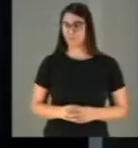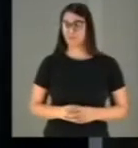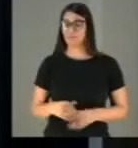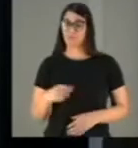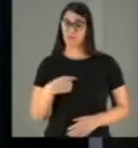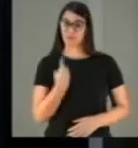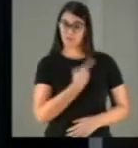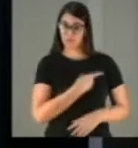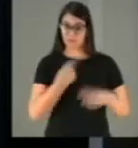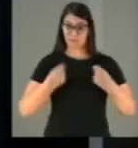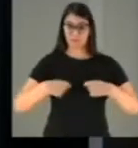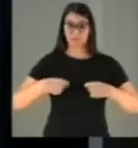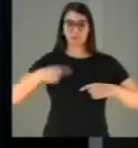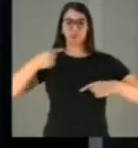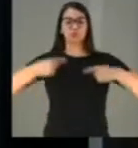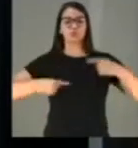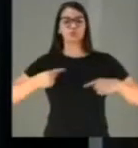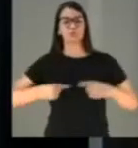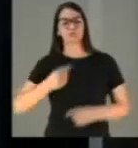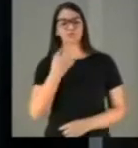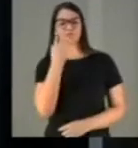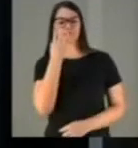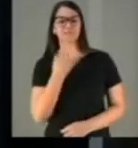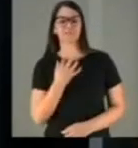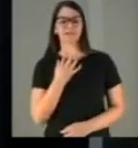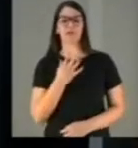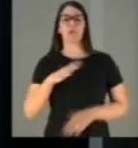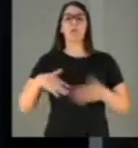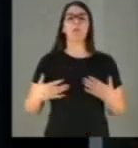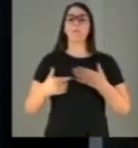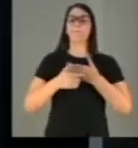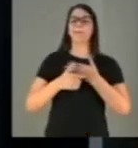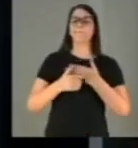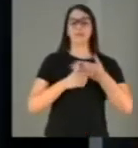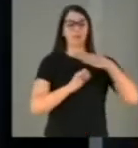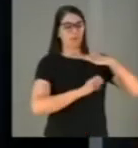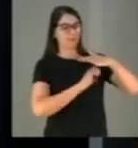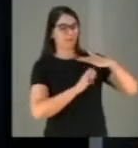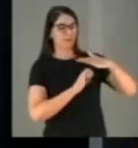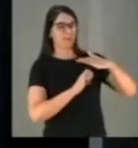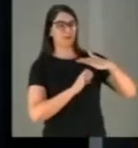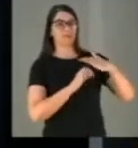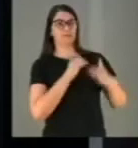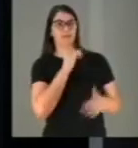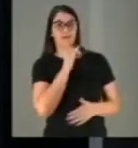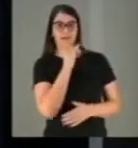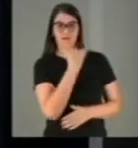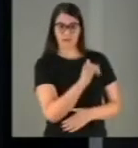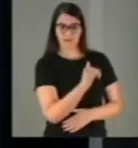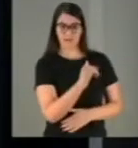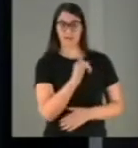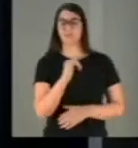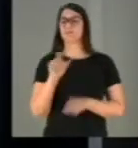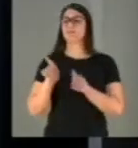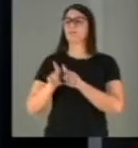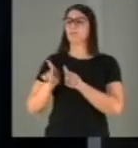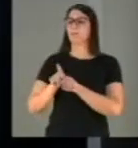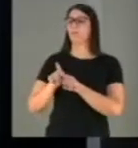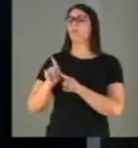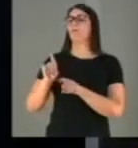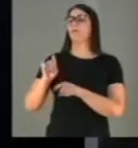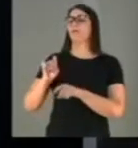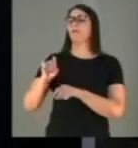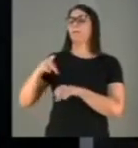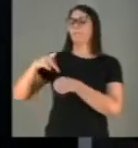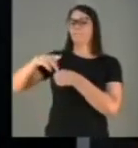precisamos discutir seriamente o papel de ambas as empresas, Petrobras e Eletrobras, e como alterar